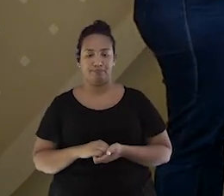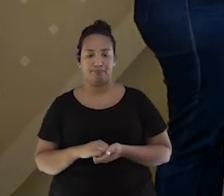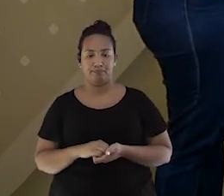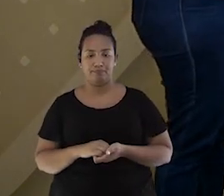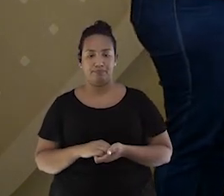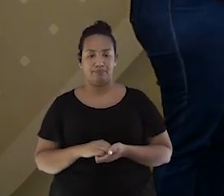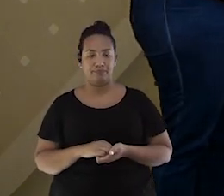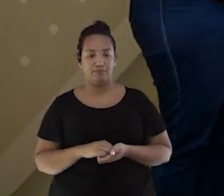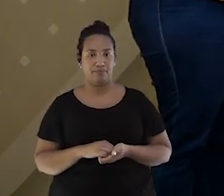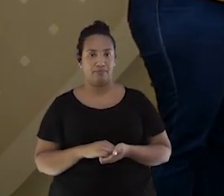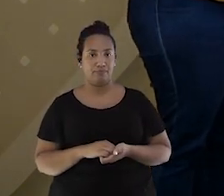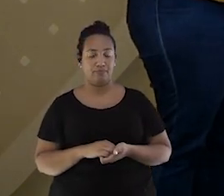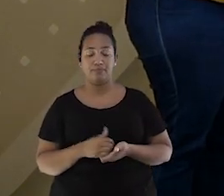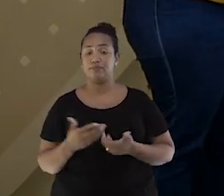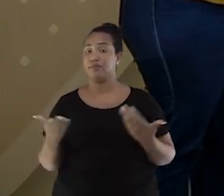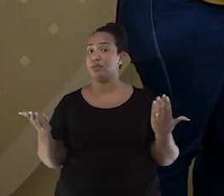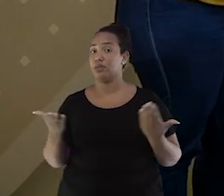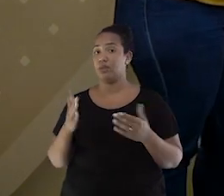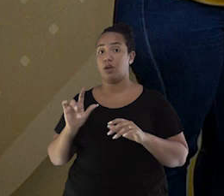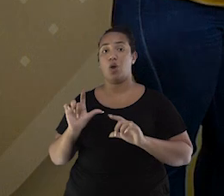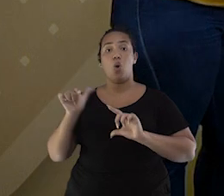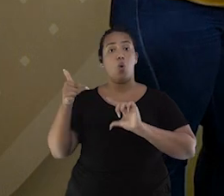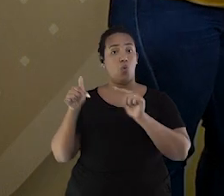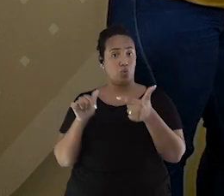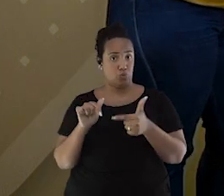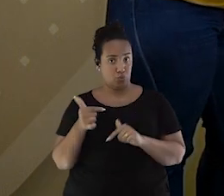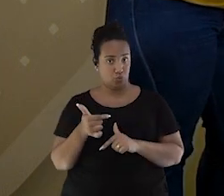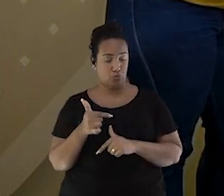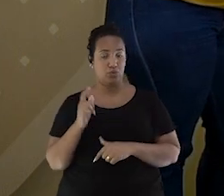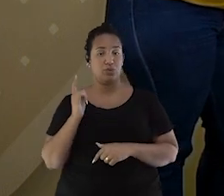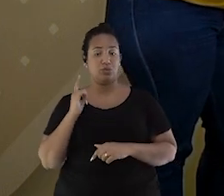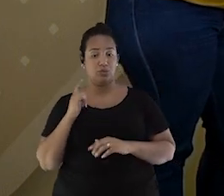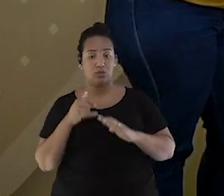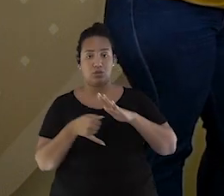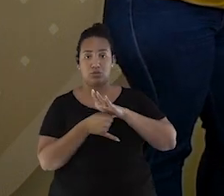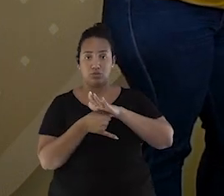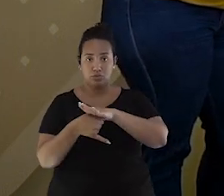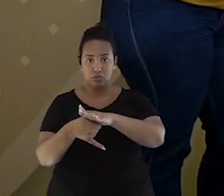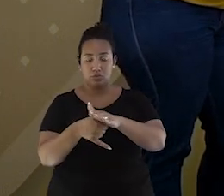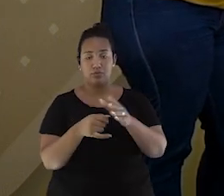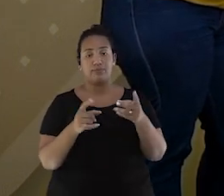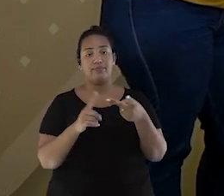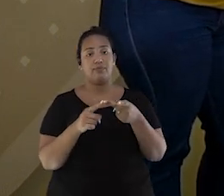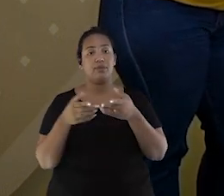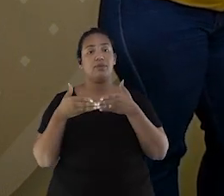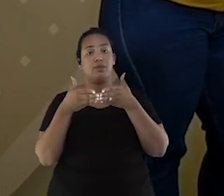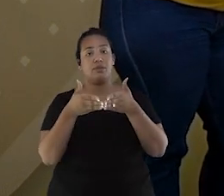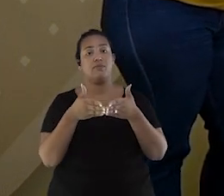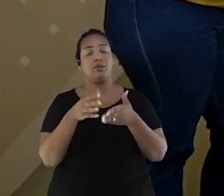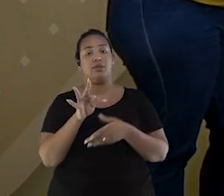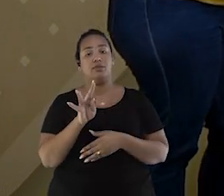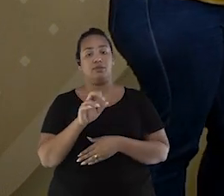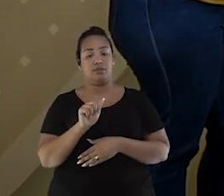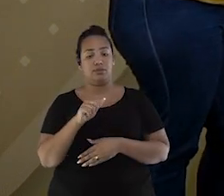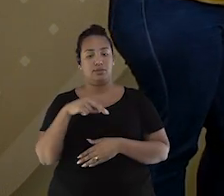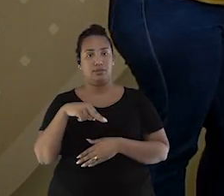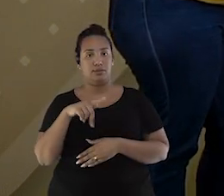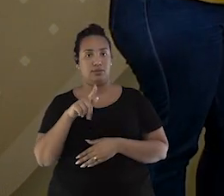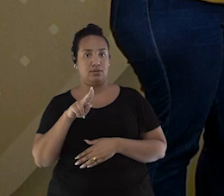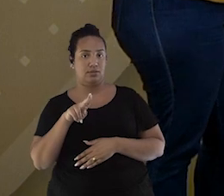E agora, vamos para os próximos. Você ainda tem o submarino, o navio cruzador e o navio tanque para encontrar.